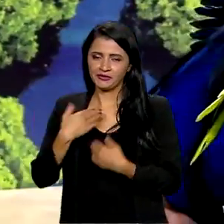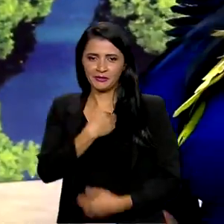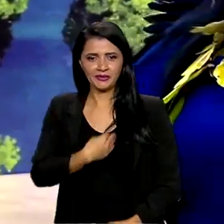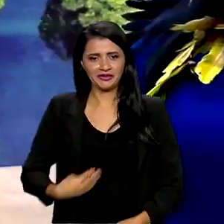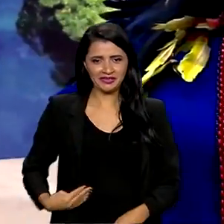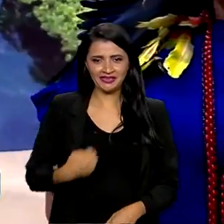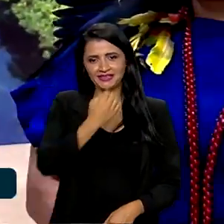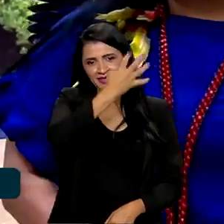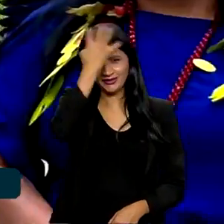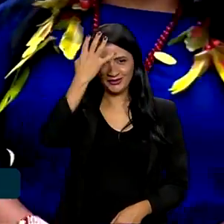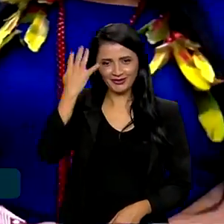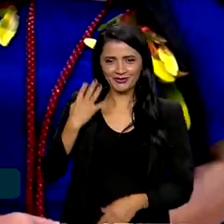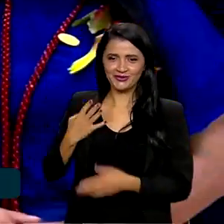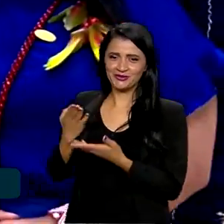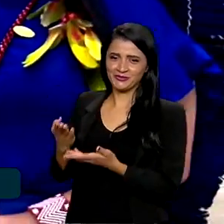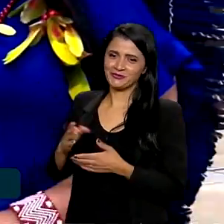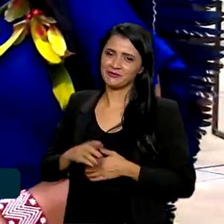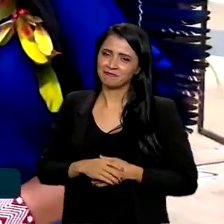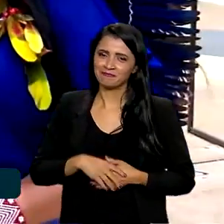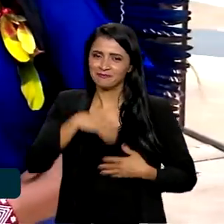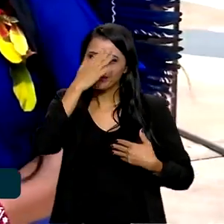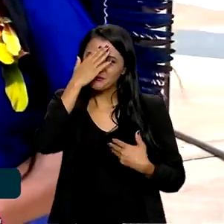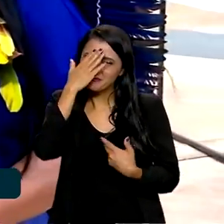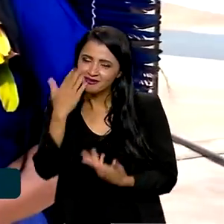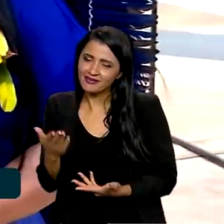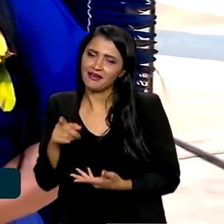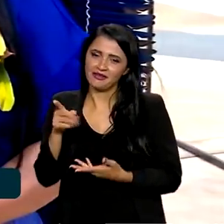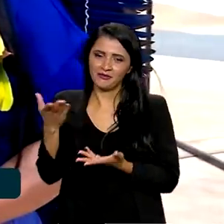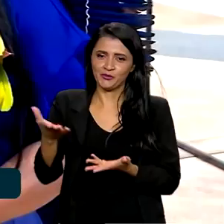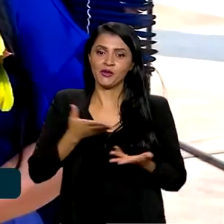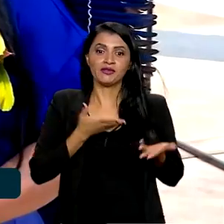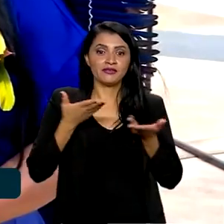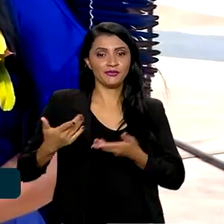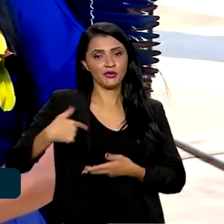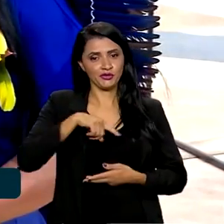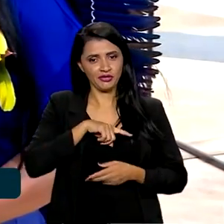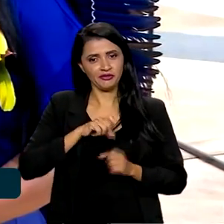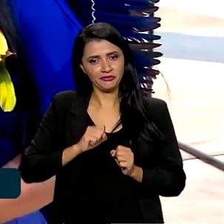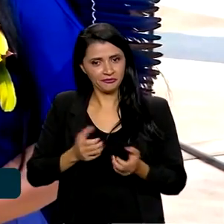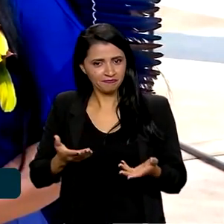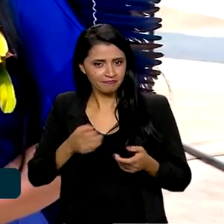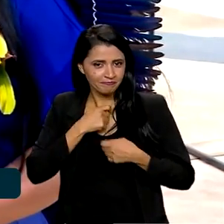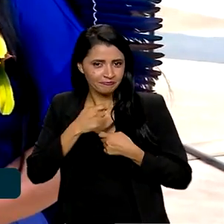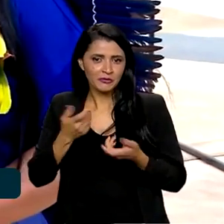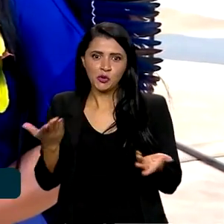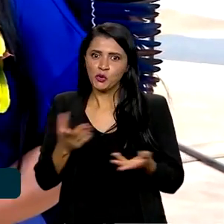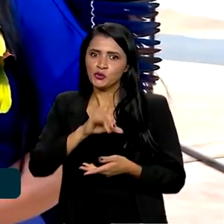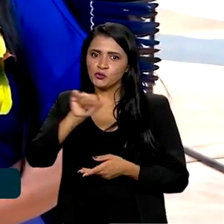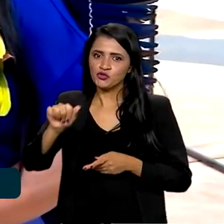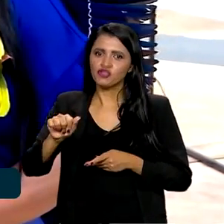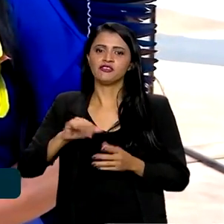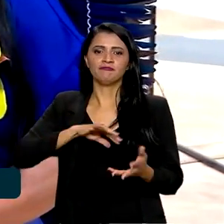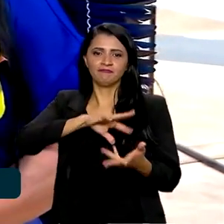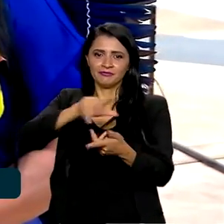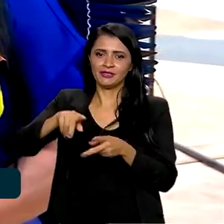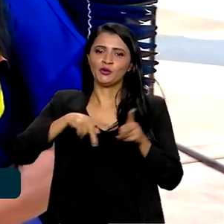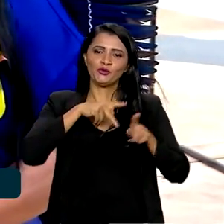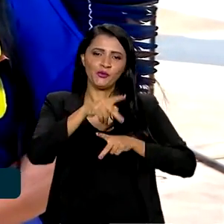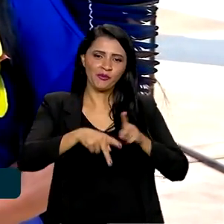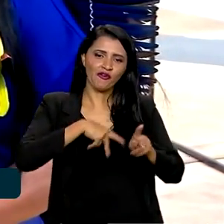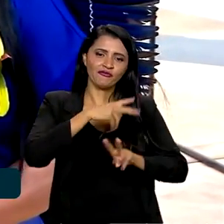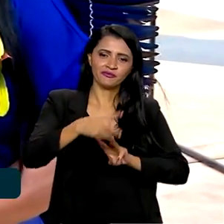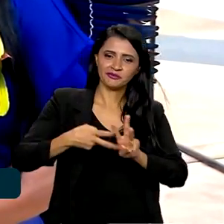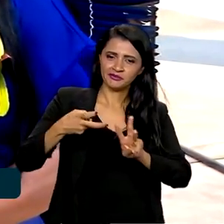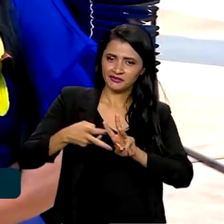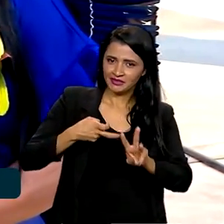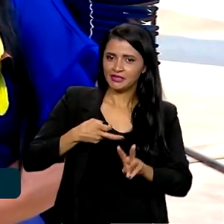Guajajara. Ministra, muito obrigada por nos receber. E hoje, Dia Internacional dos Povos Indígenas, né?